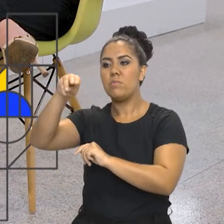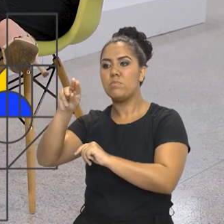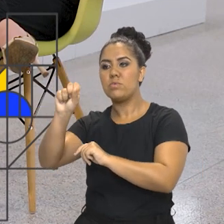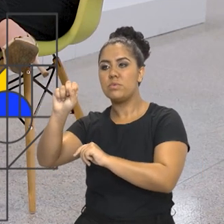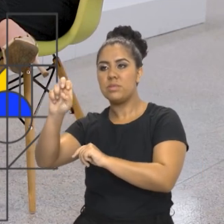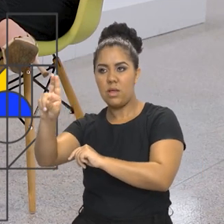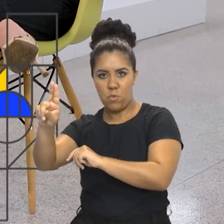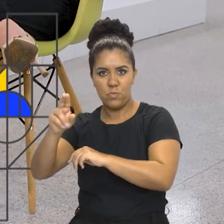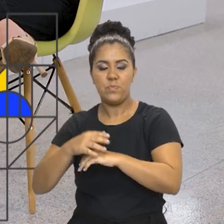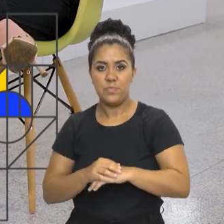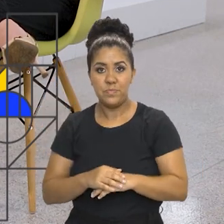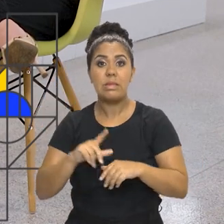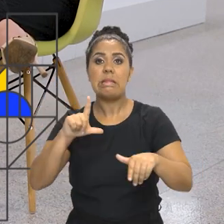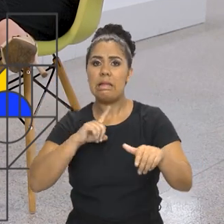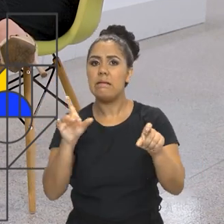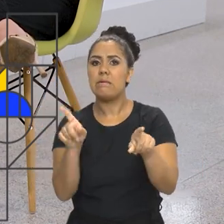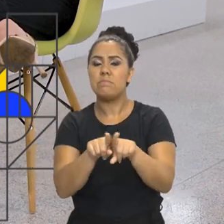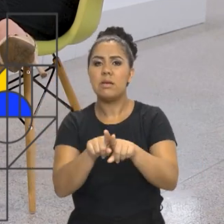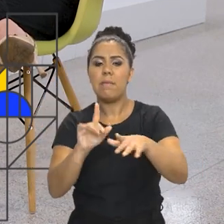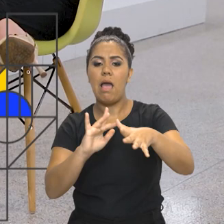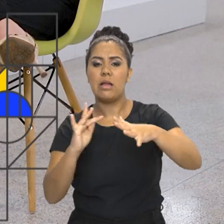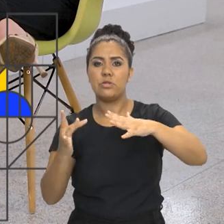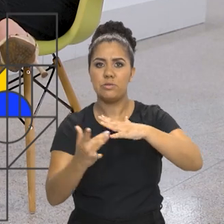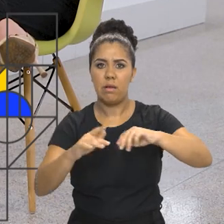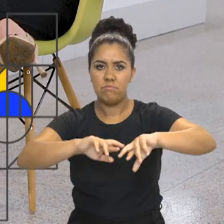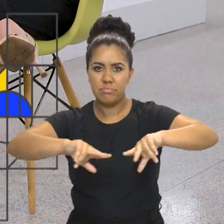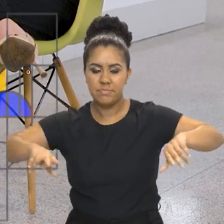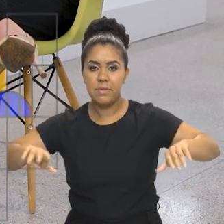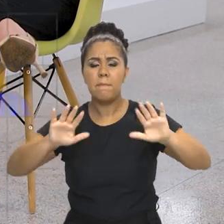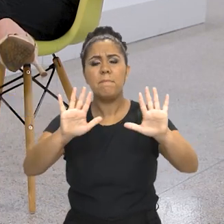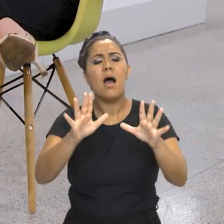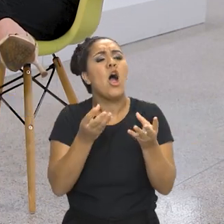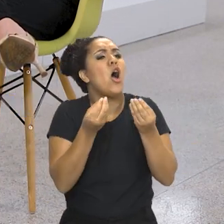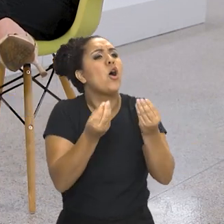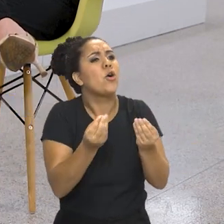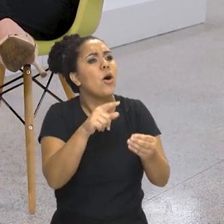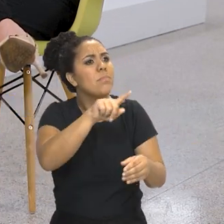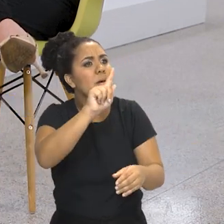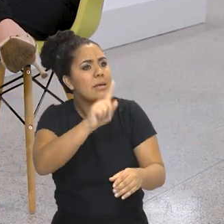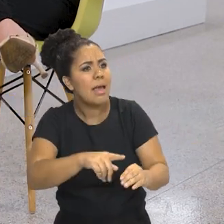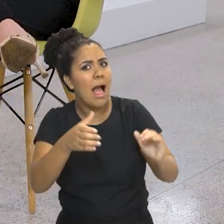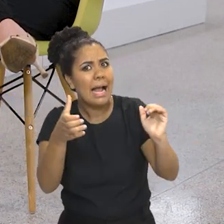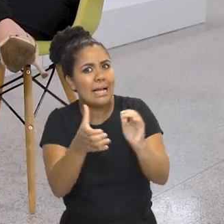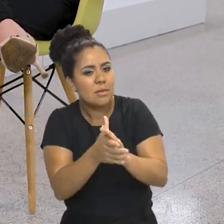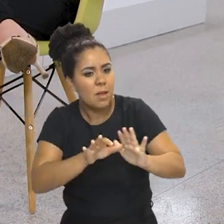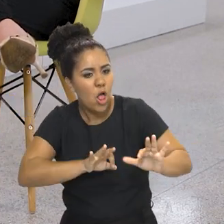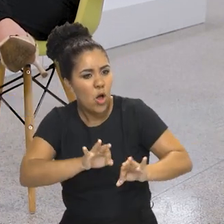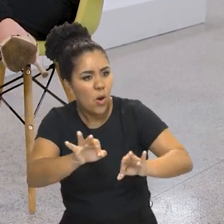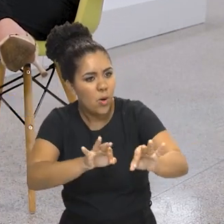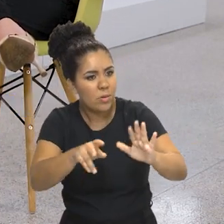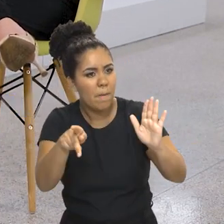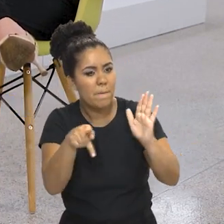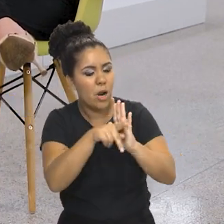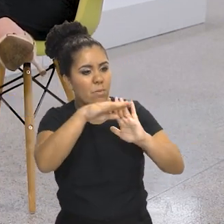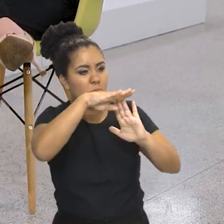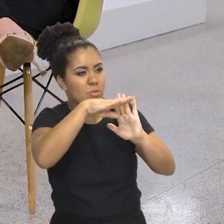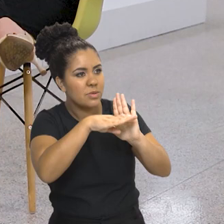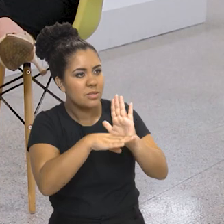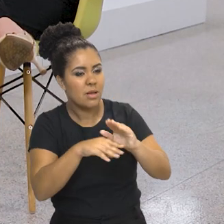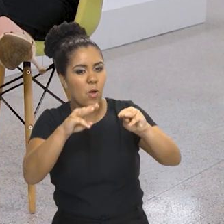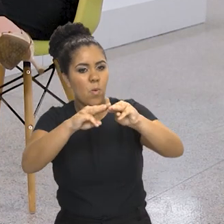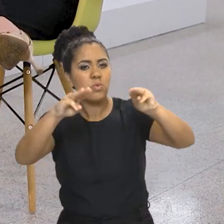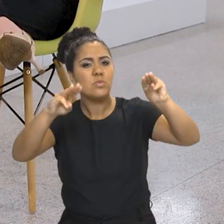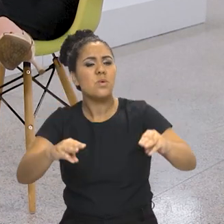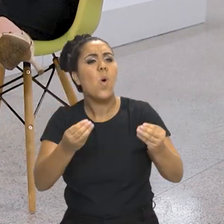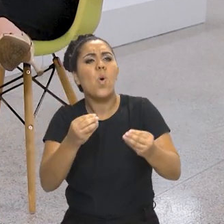nossas redes sociais. Agora, como é que foi pensado isso, ter um casamento dentro de uma programação da Primavera dos